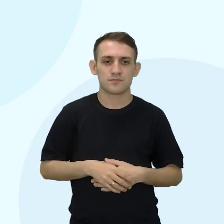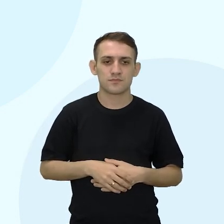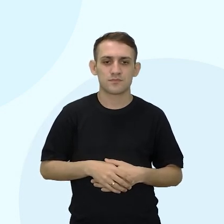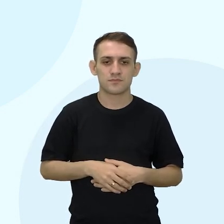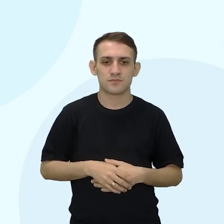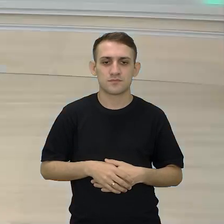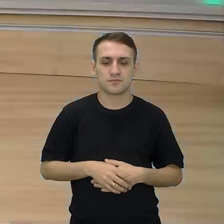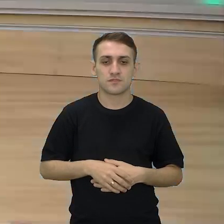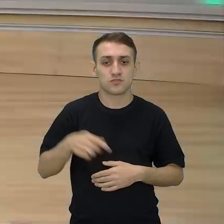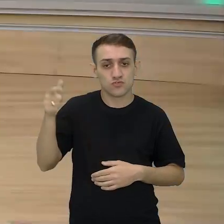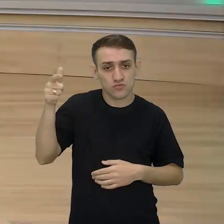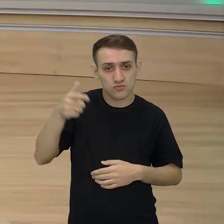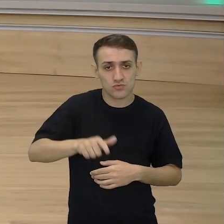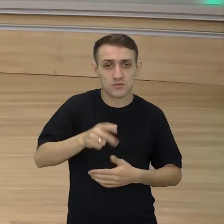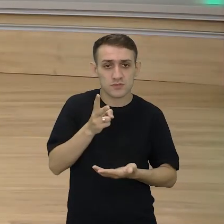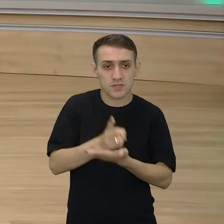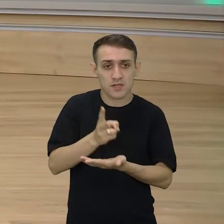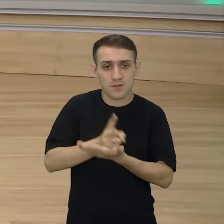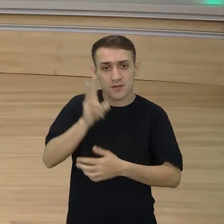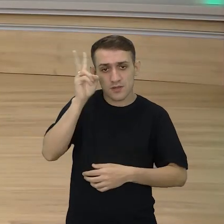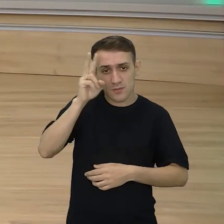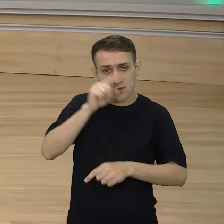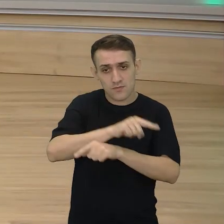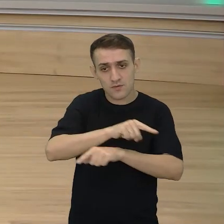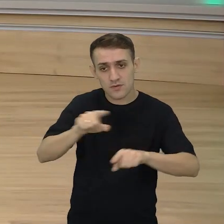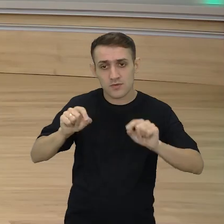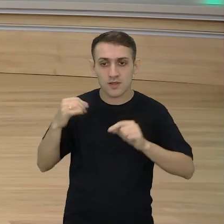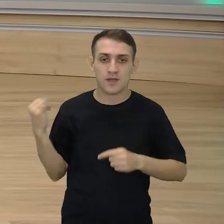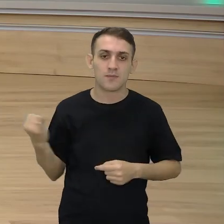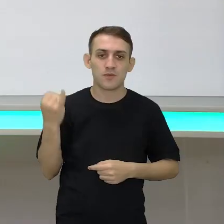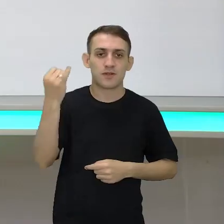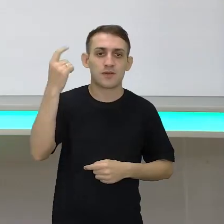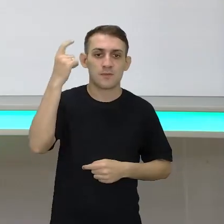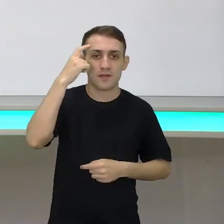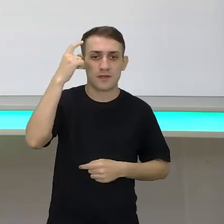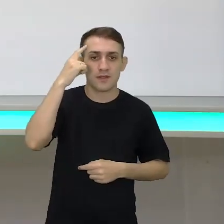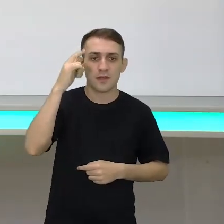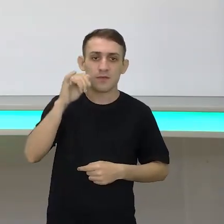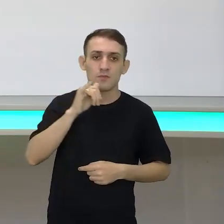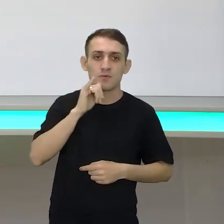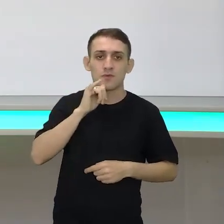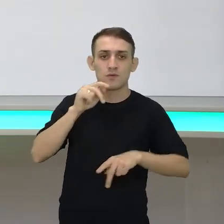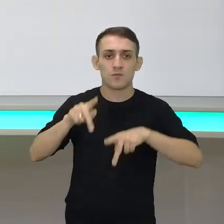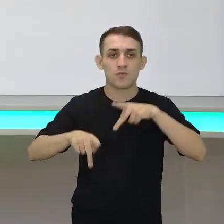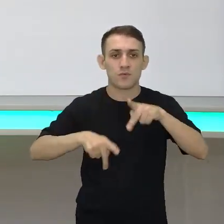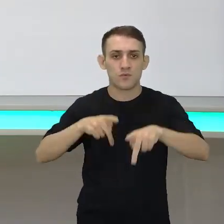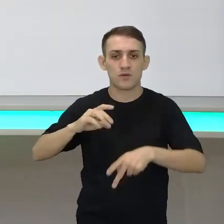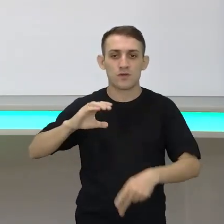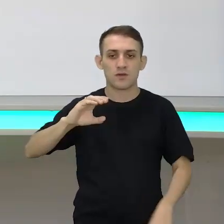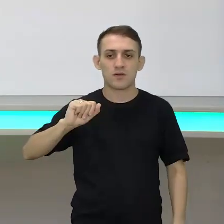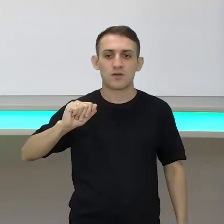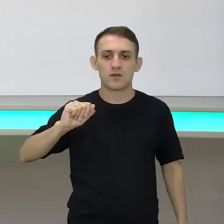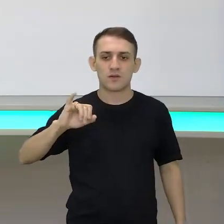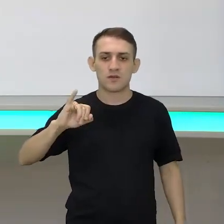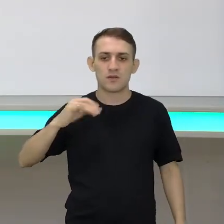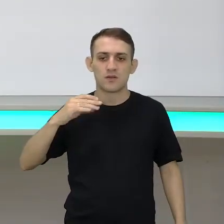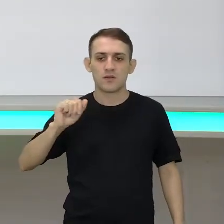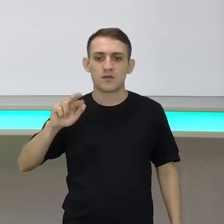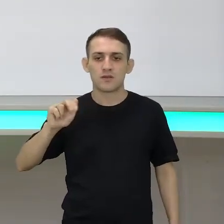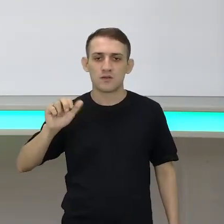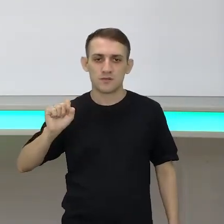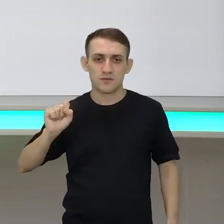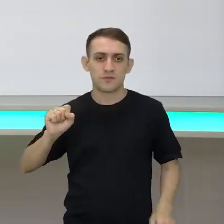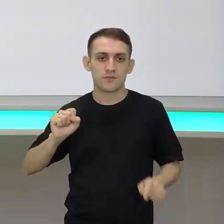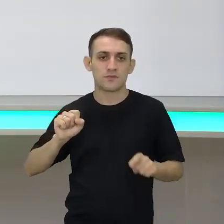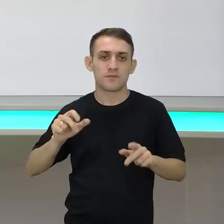Mais uma vez eu quero sempre lembrar para vocês, pessoal, que é importante pensarmos que os povos Kaisaras, como qualquer outro povo tradicional,